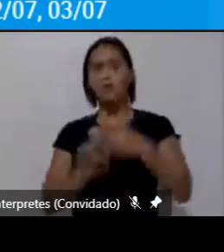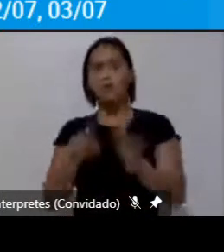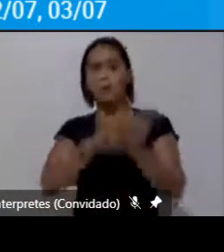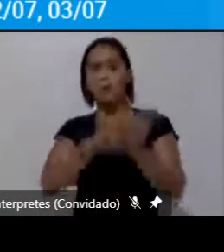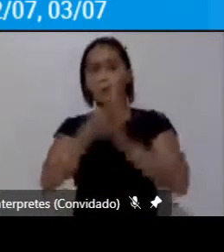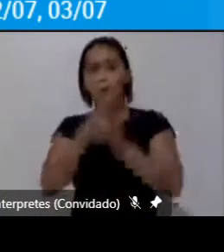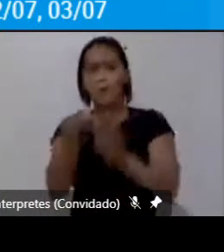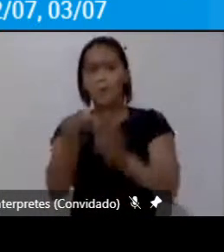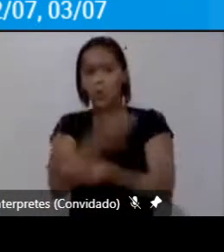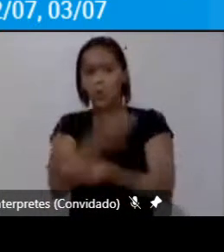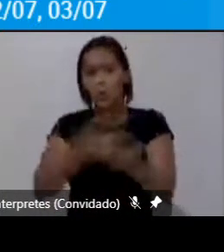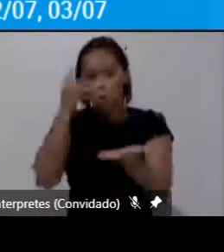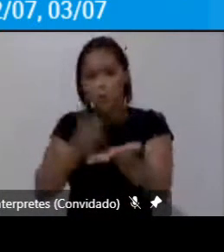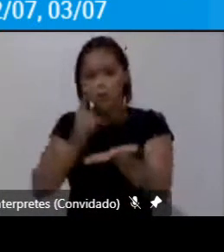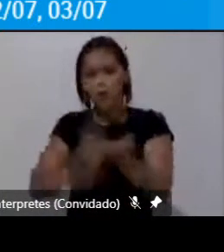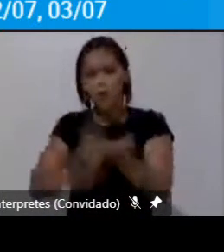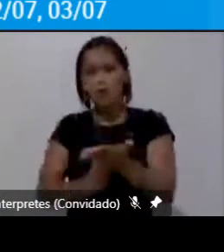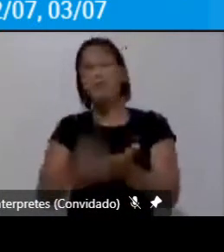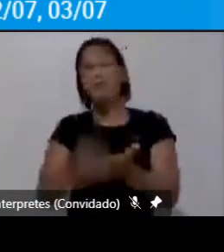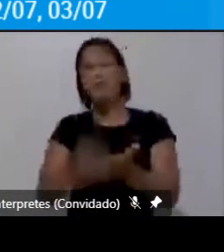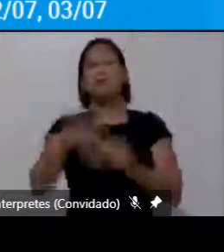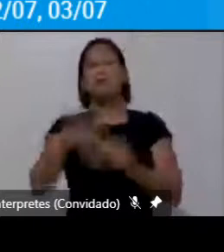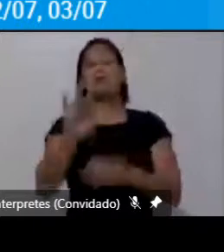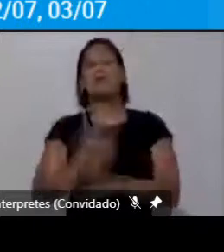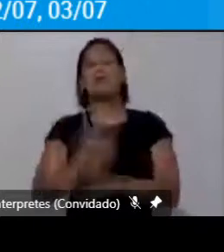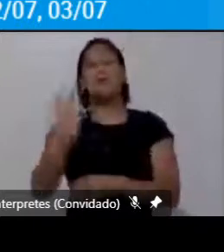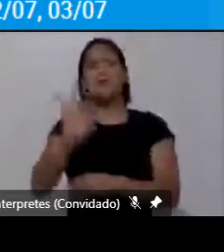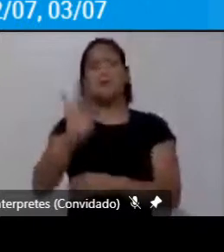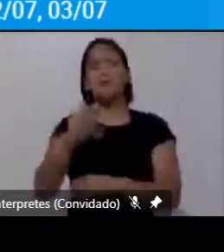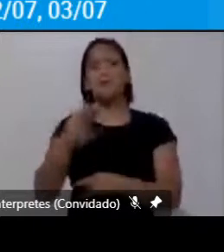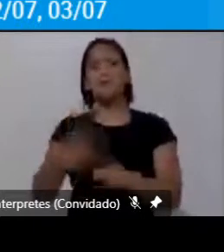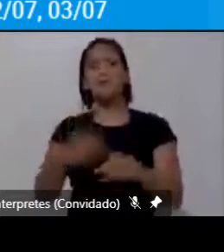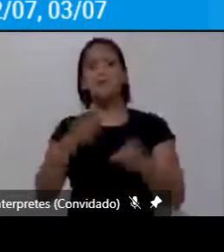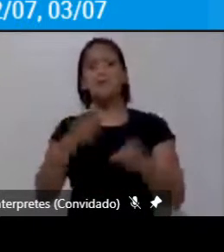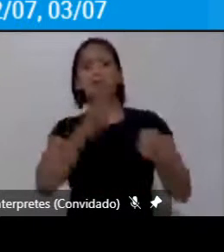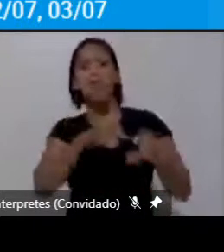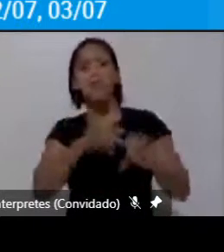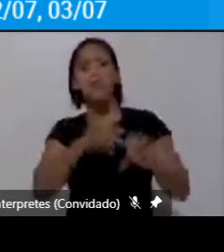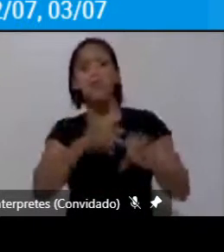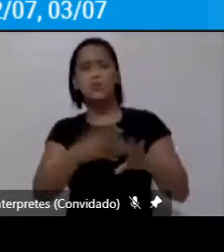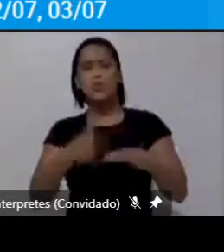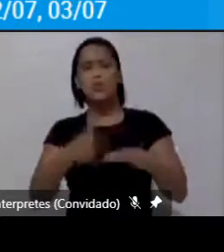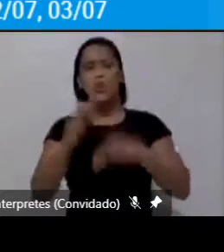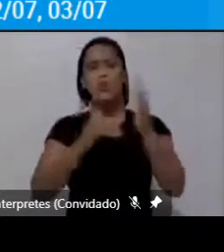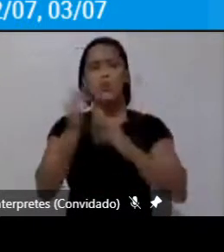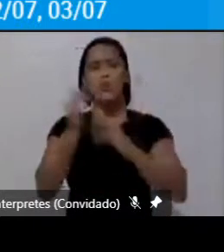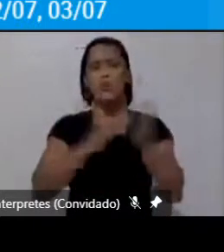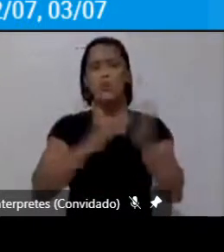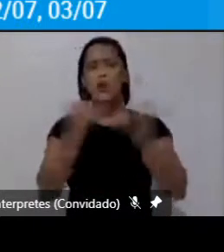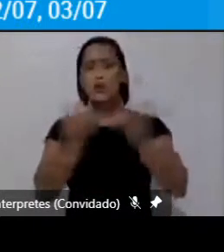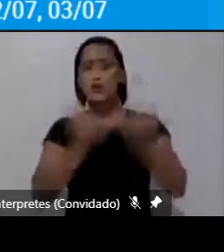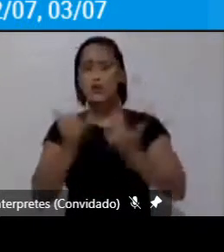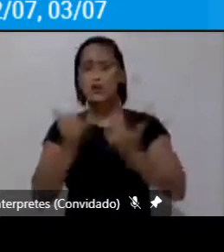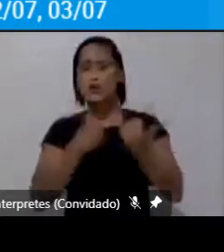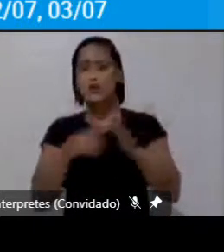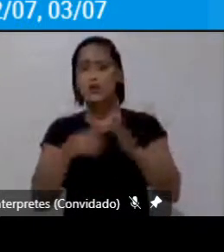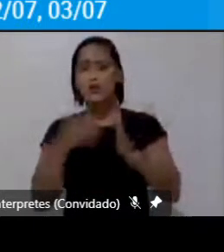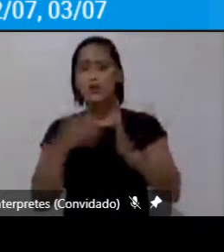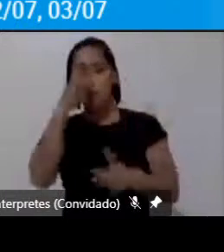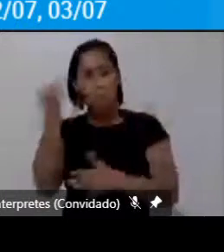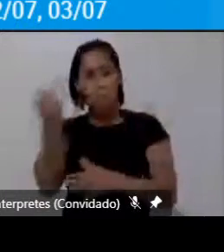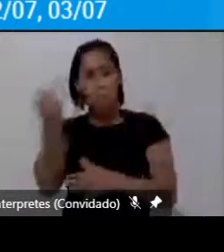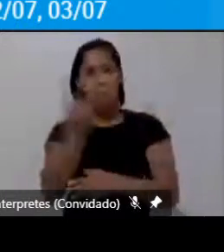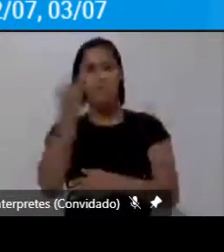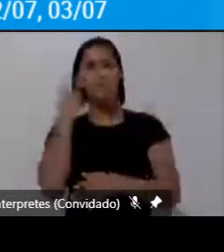Aplicada desta República produz informação e análise de ponta em